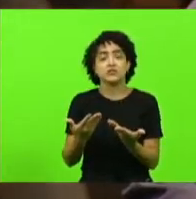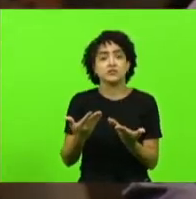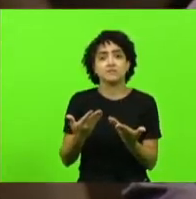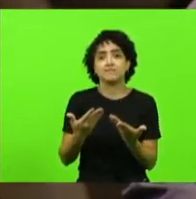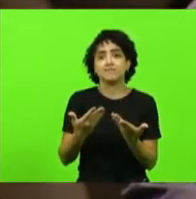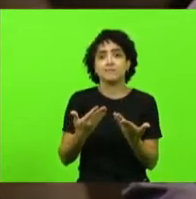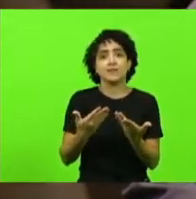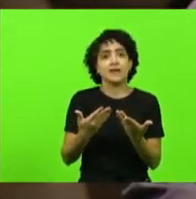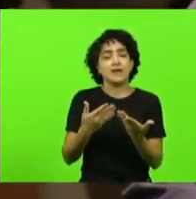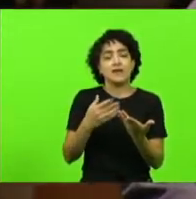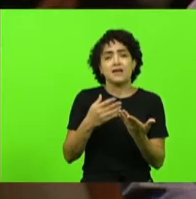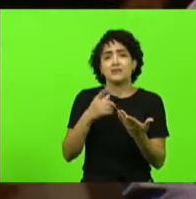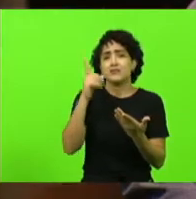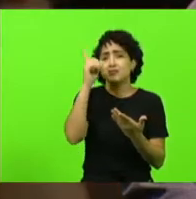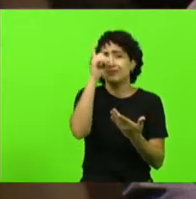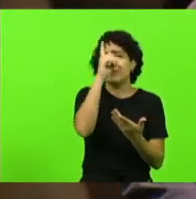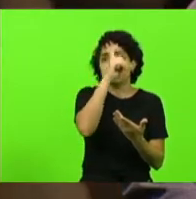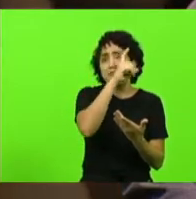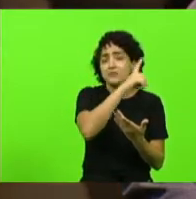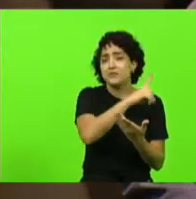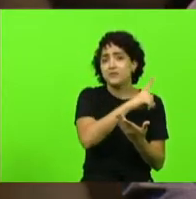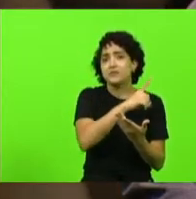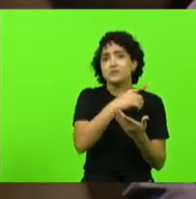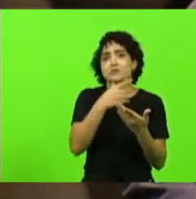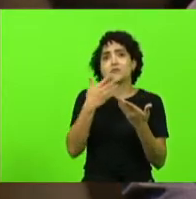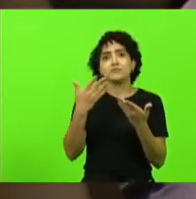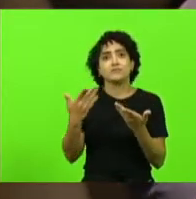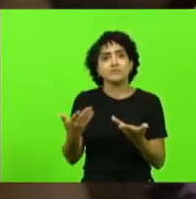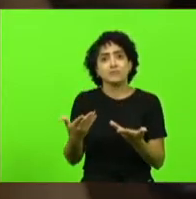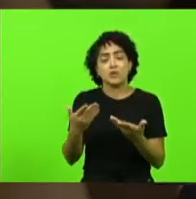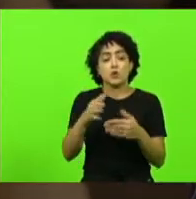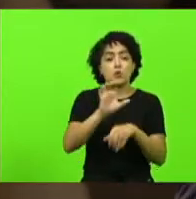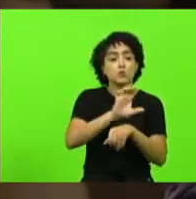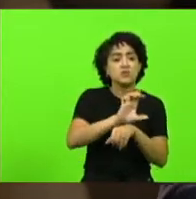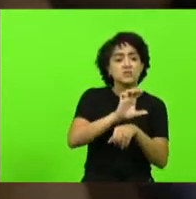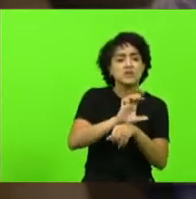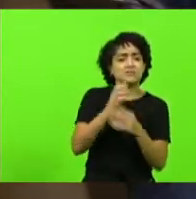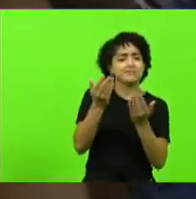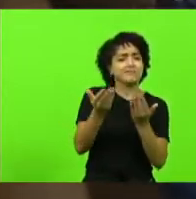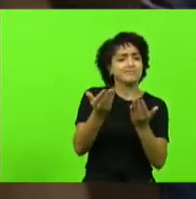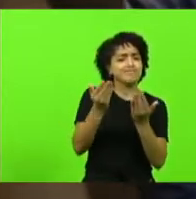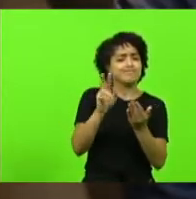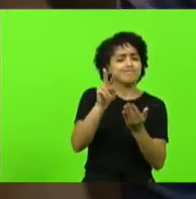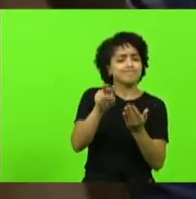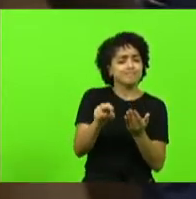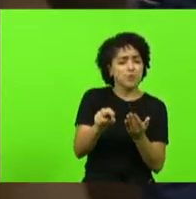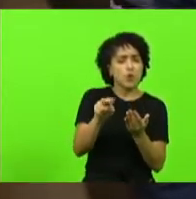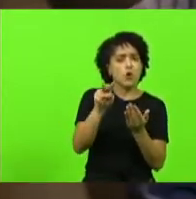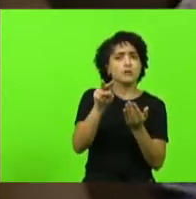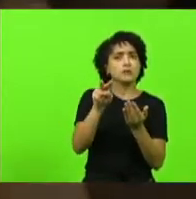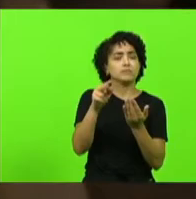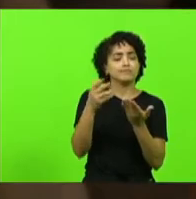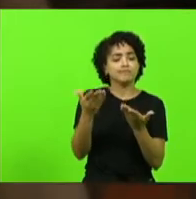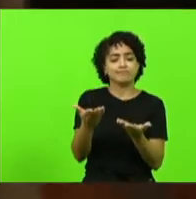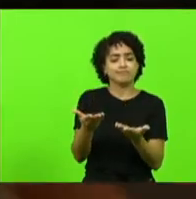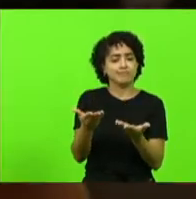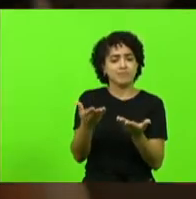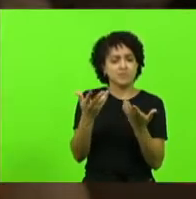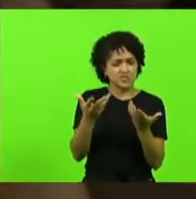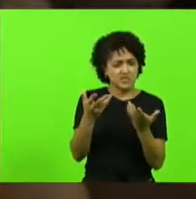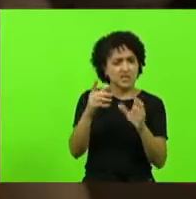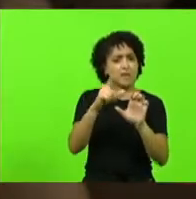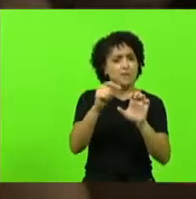há muitas décadas aqui o estado olha com desconfiança para você olha para você e diz você quer empreender